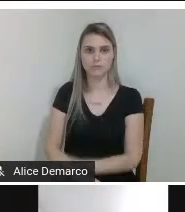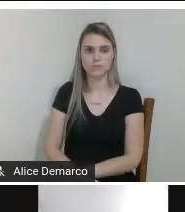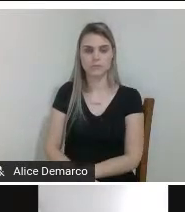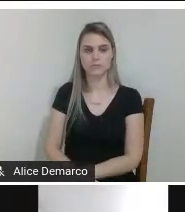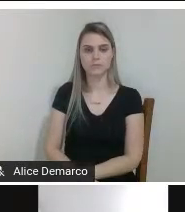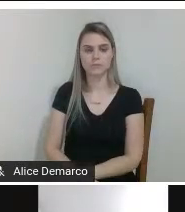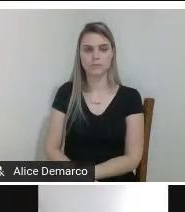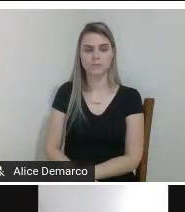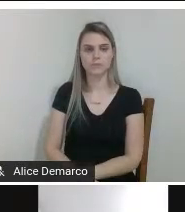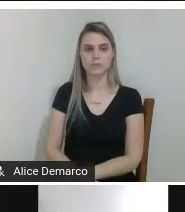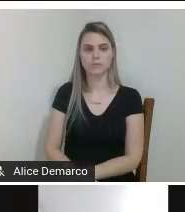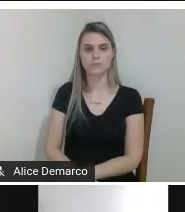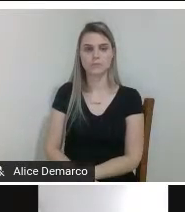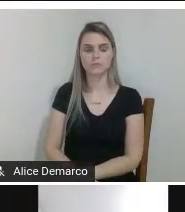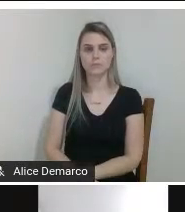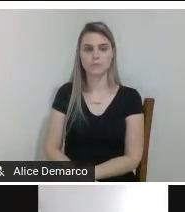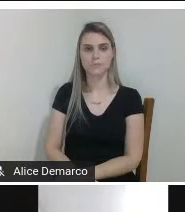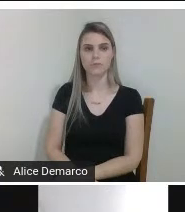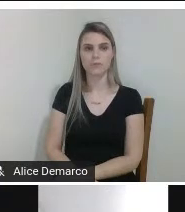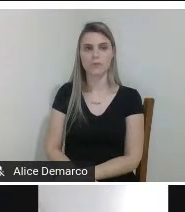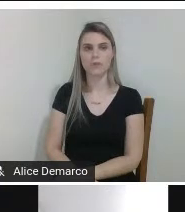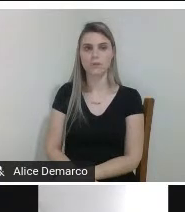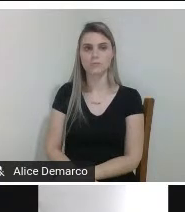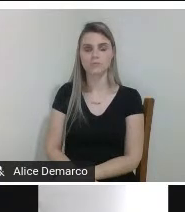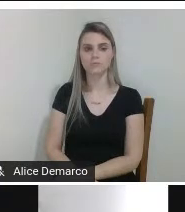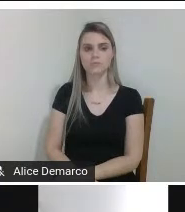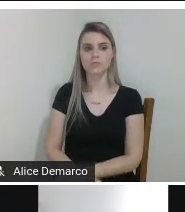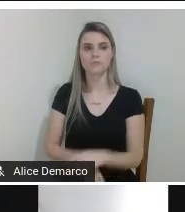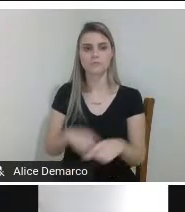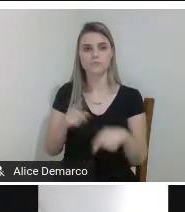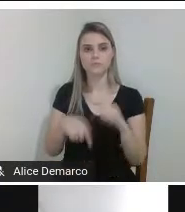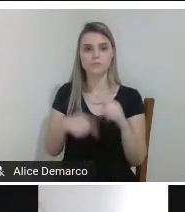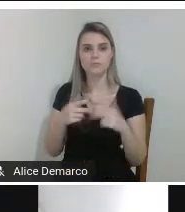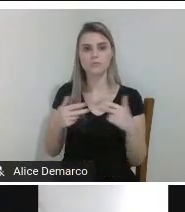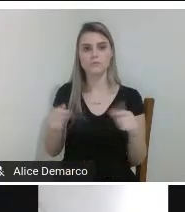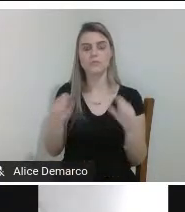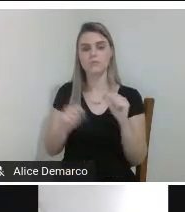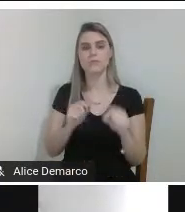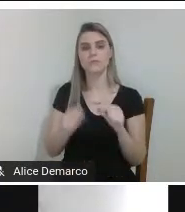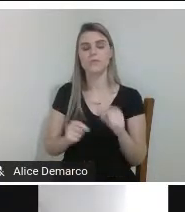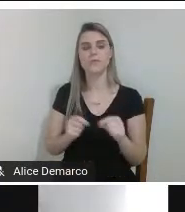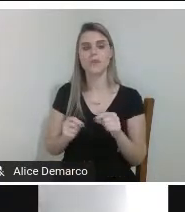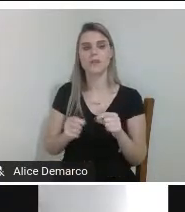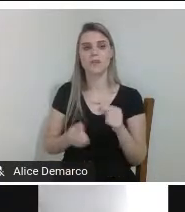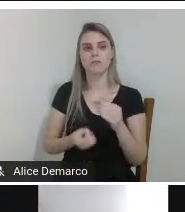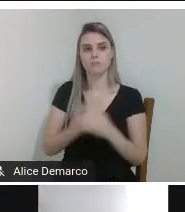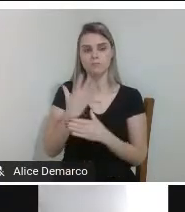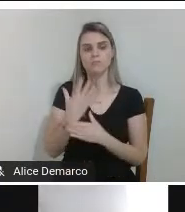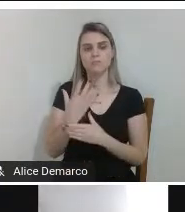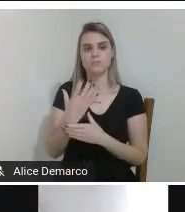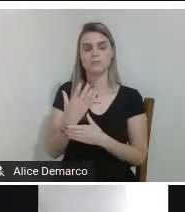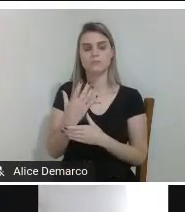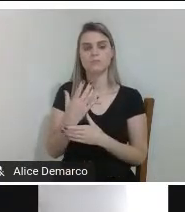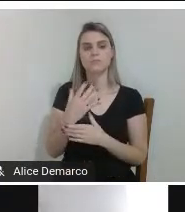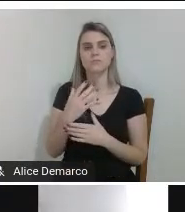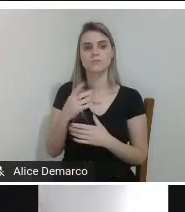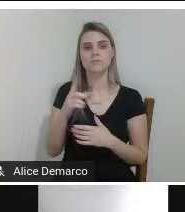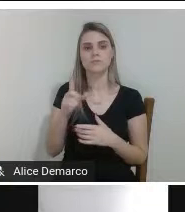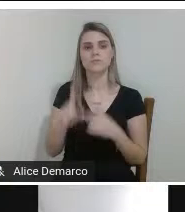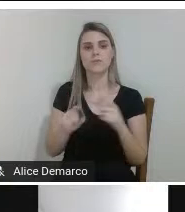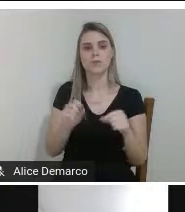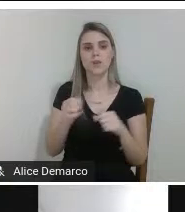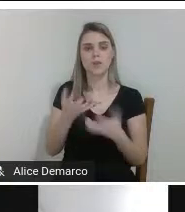então procedimentos e materiais os processos de fabricação que a gente pretende utilizar seria